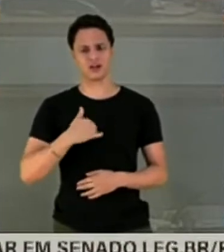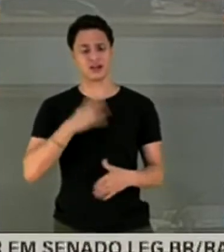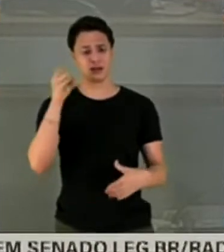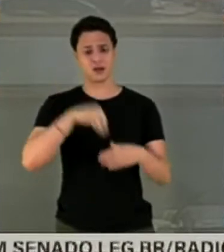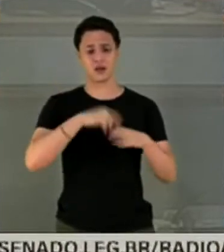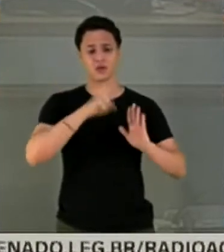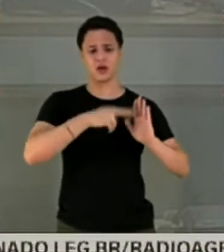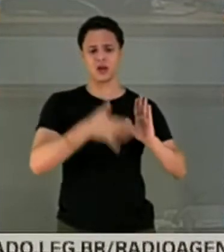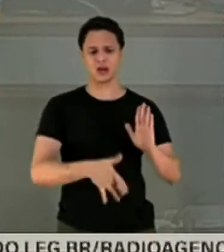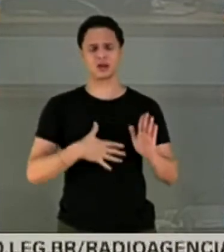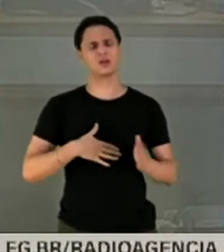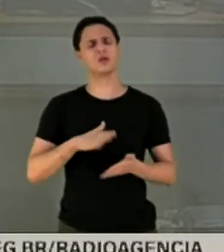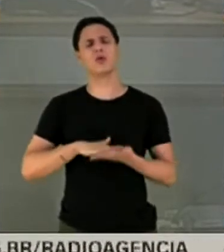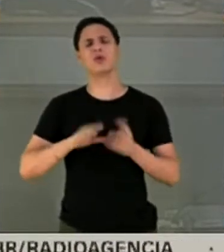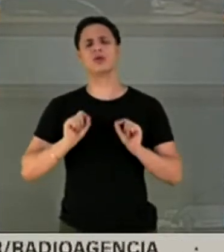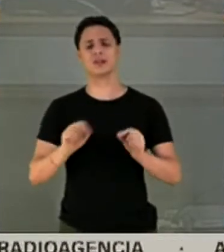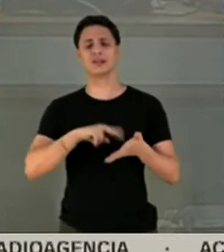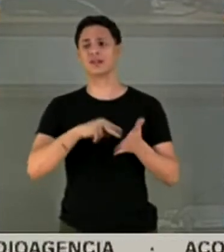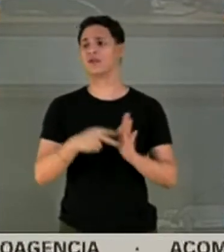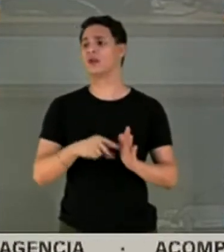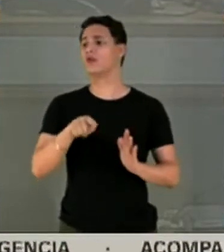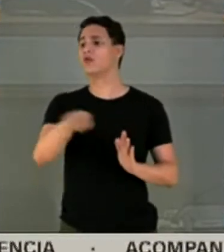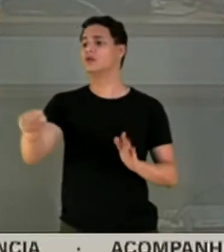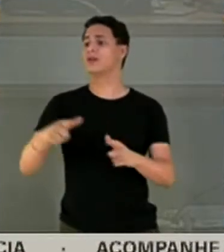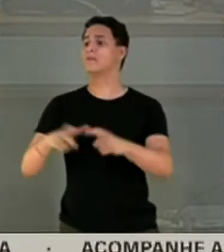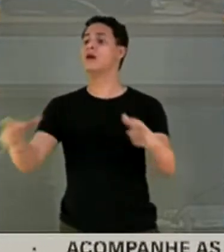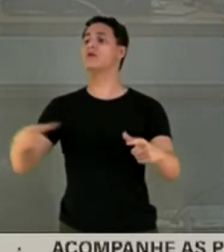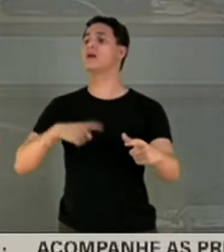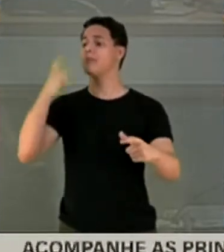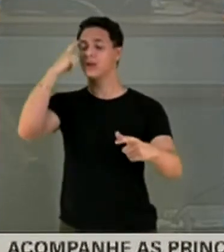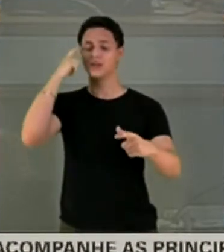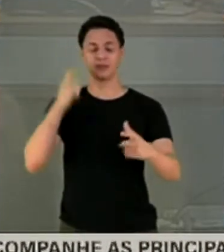signifique o pensamento da maioria da CPI.